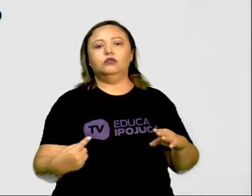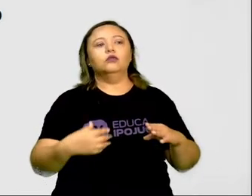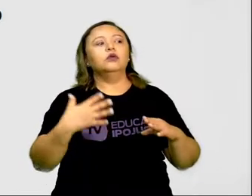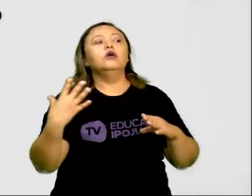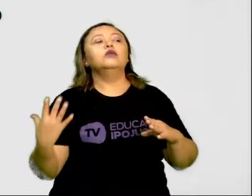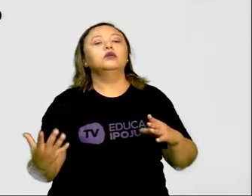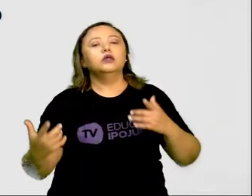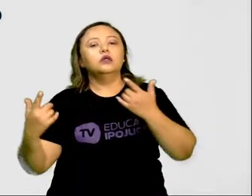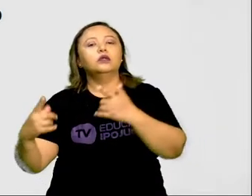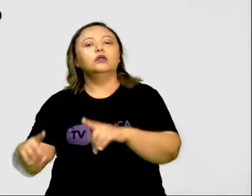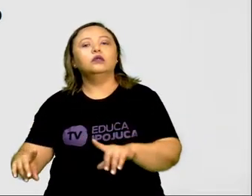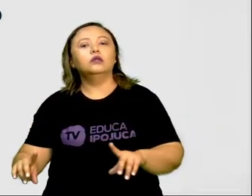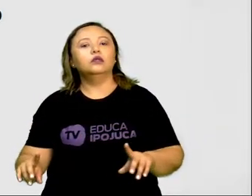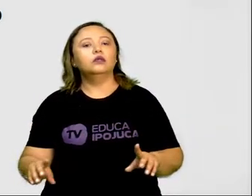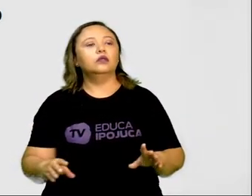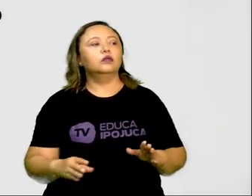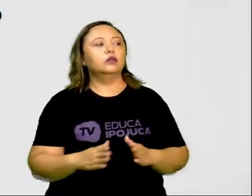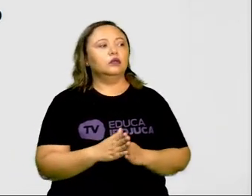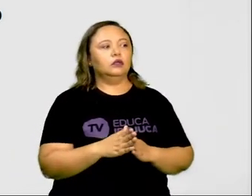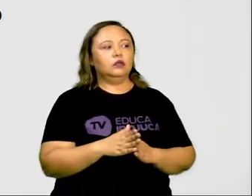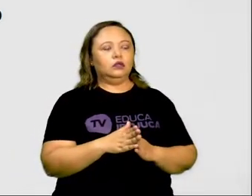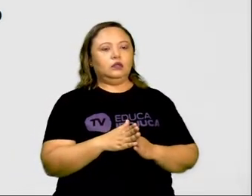Ela está onde? A casa.